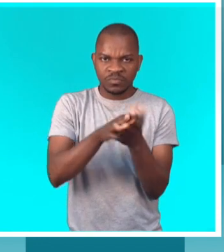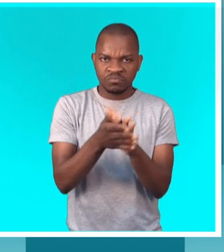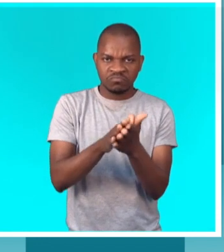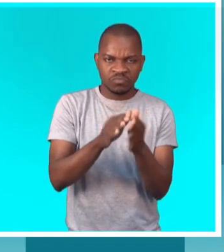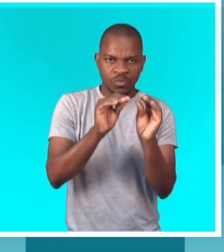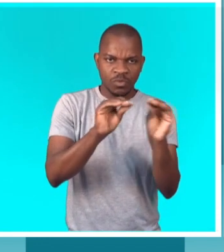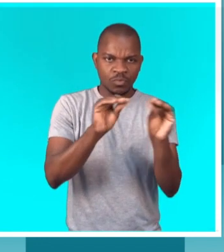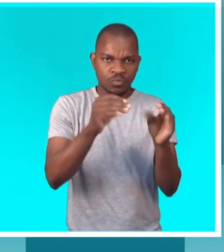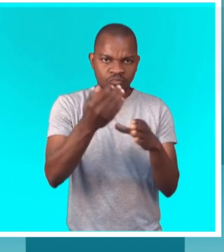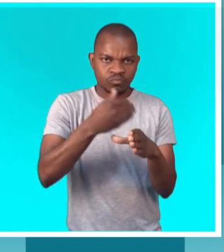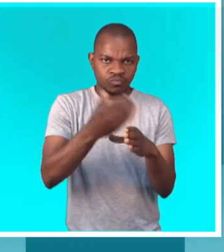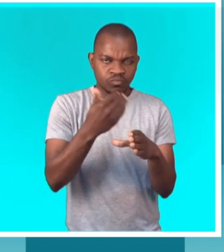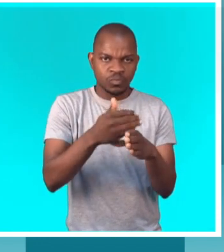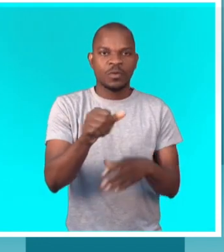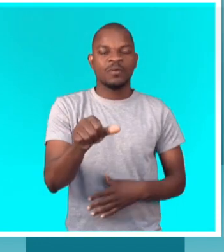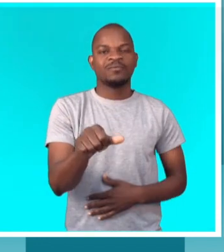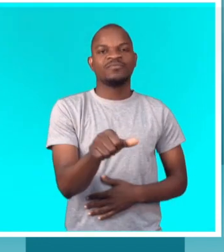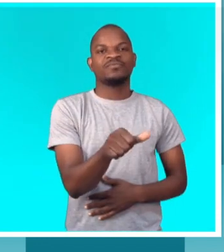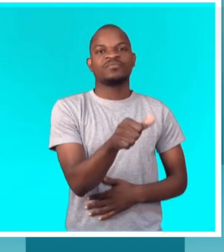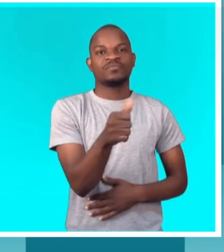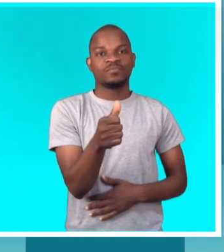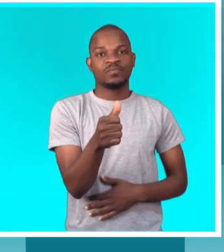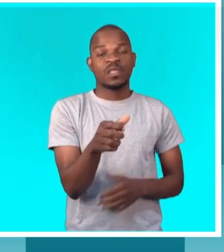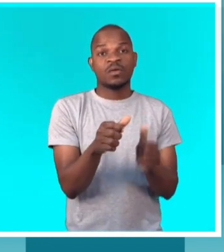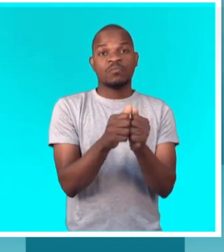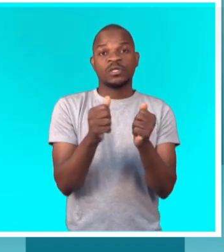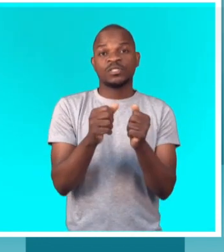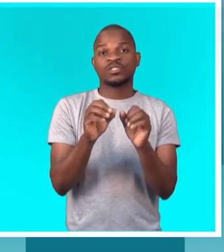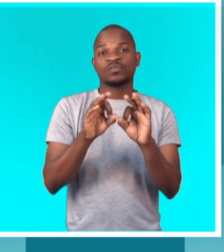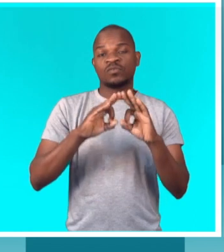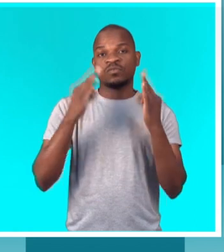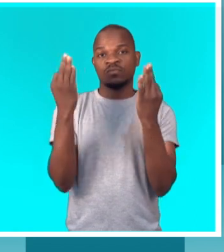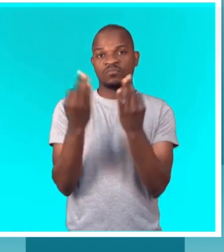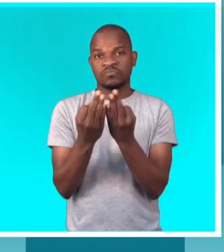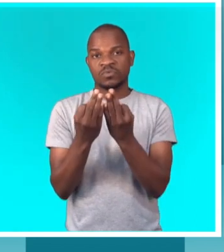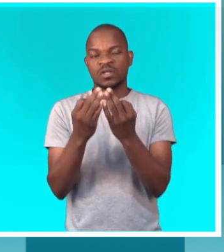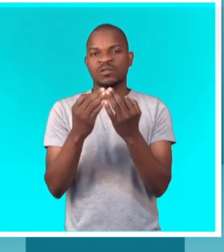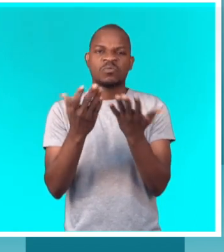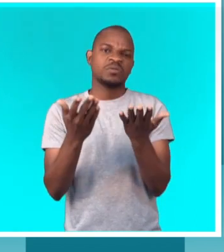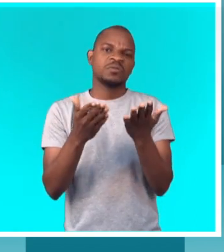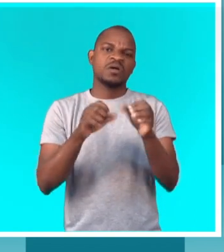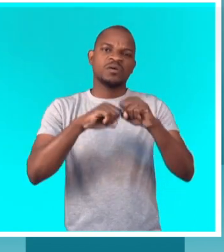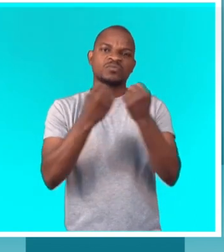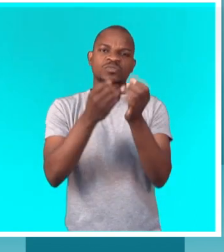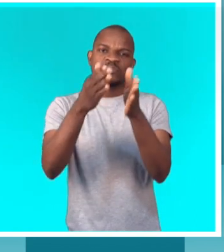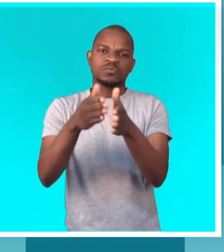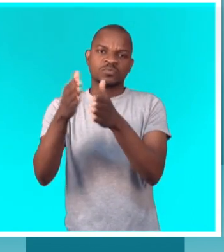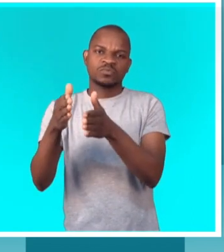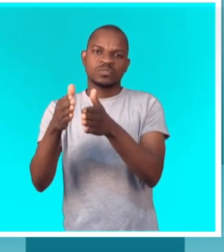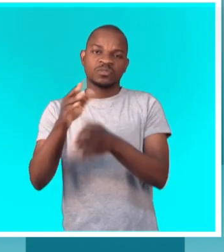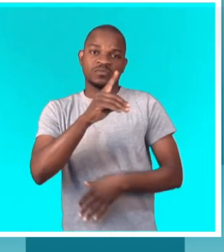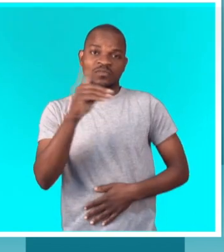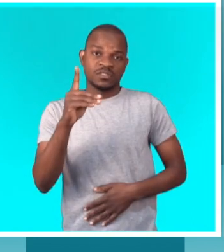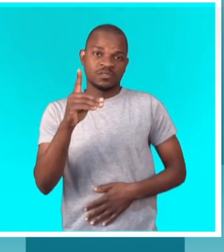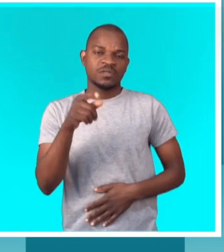trabalhar, vamos preparar os atletas, vamos melhorar as marcas delas. Para o Fórum das Associações Moçambicanas de Pessoas